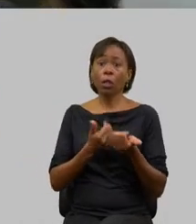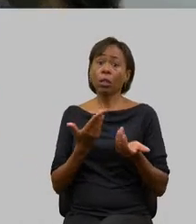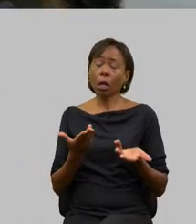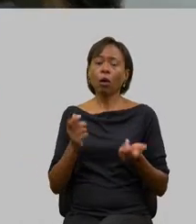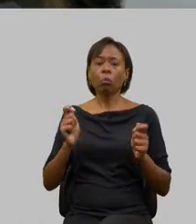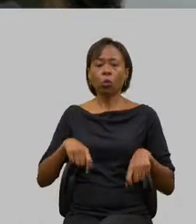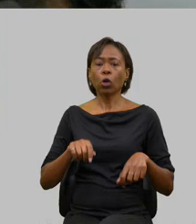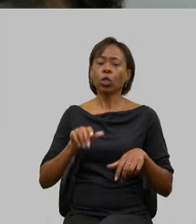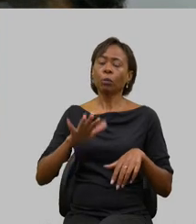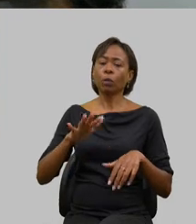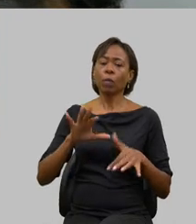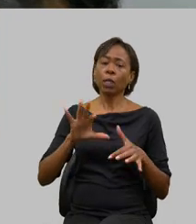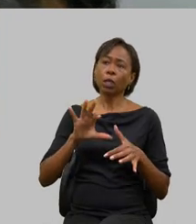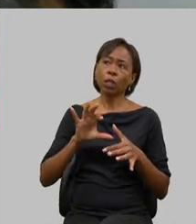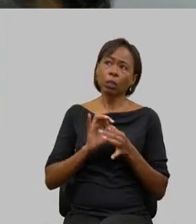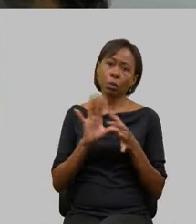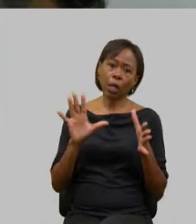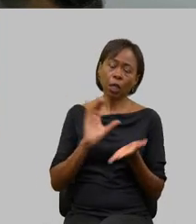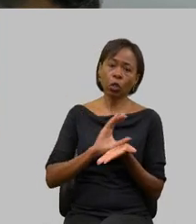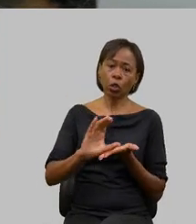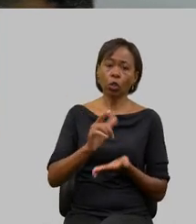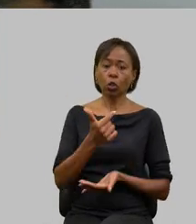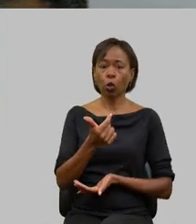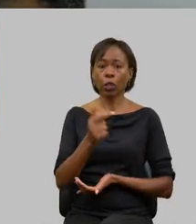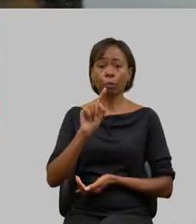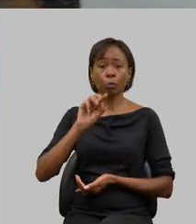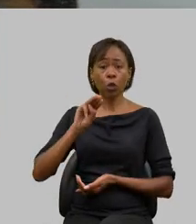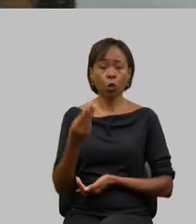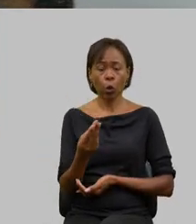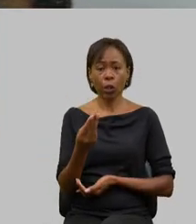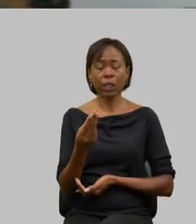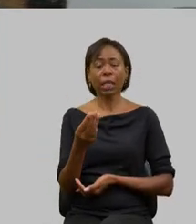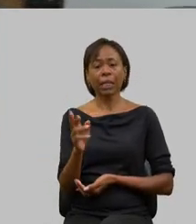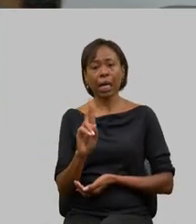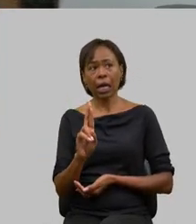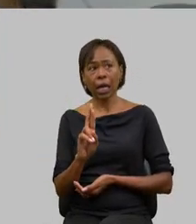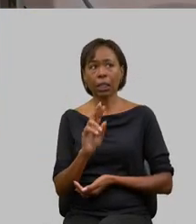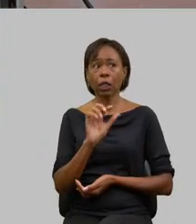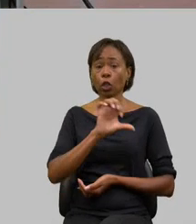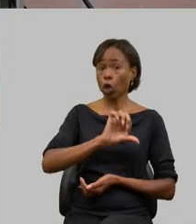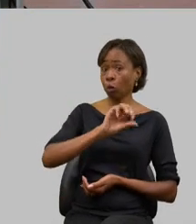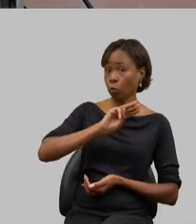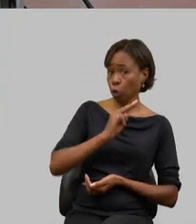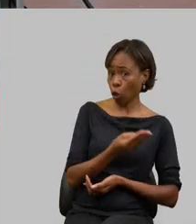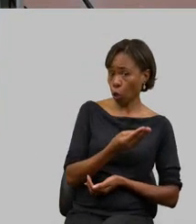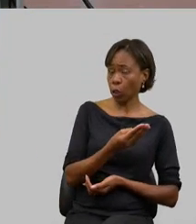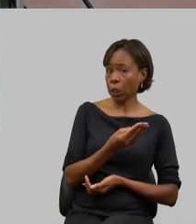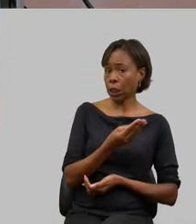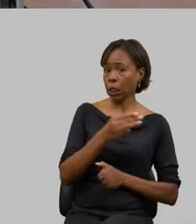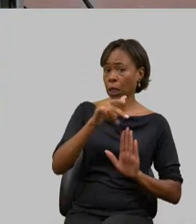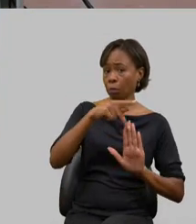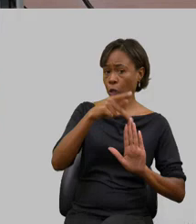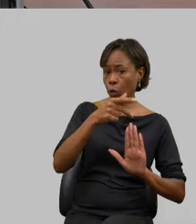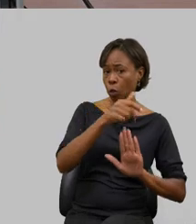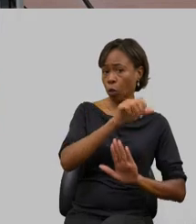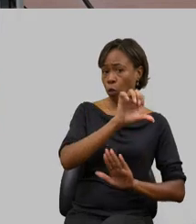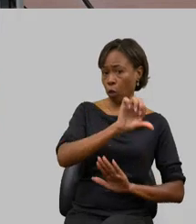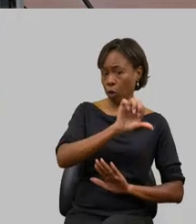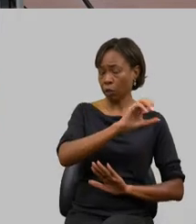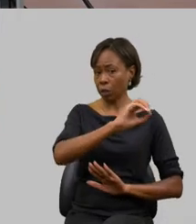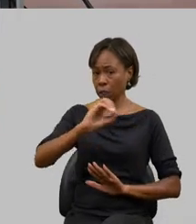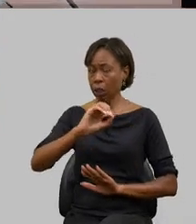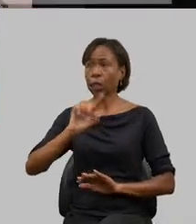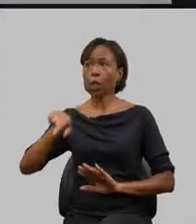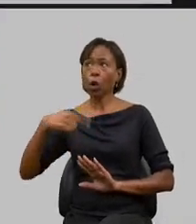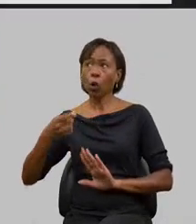torno de 12 milhões de reais 9 milhões na portaria 900 e mais 3 milhões na portaria 931